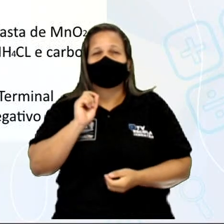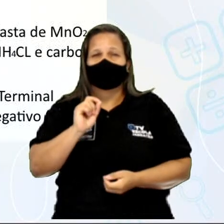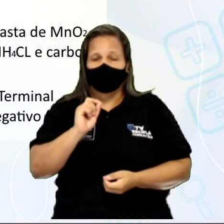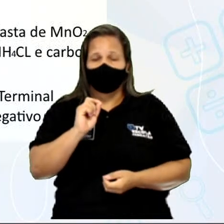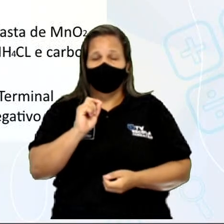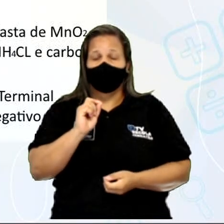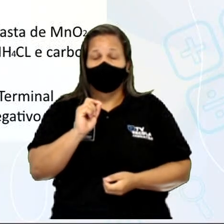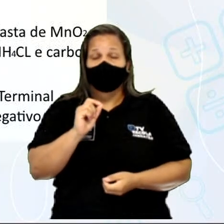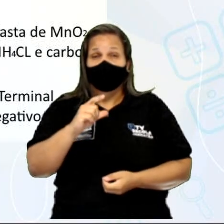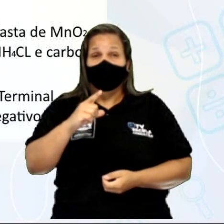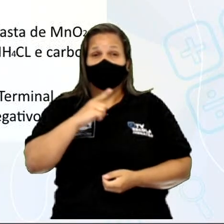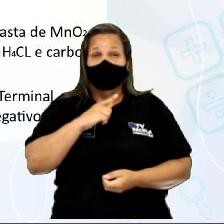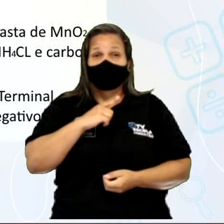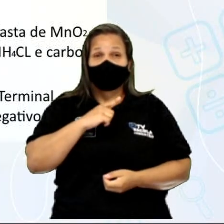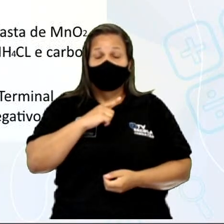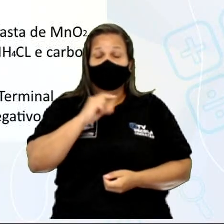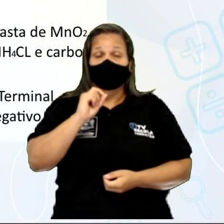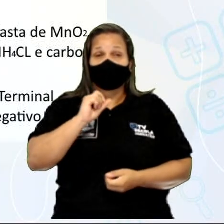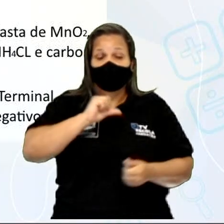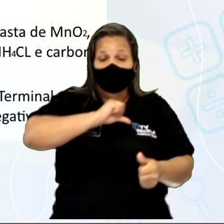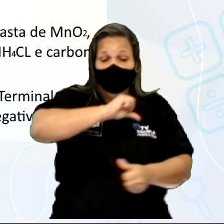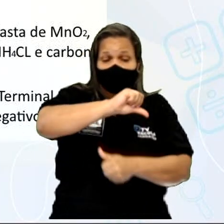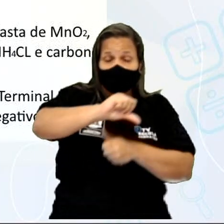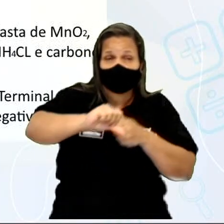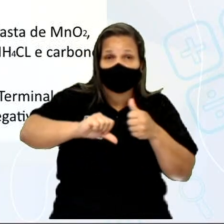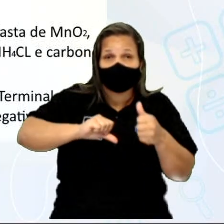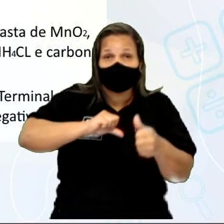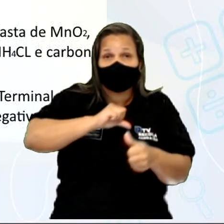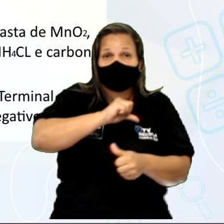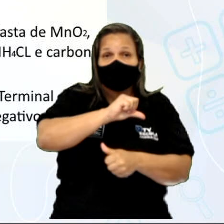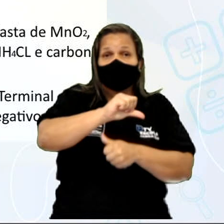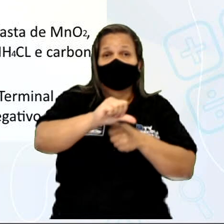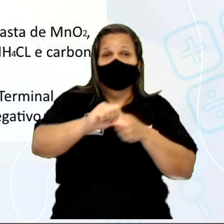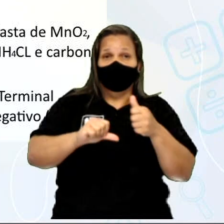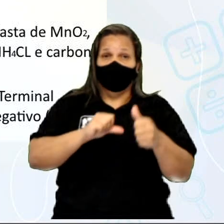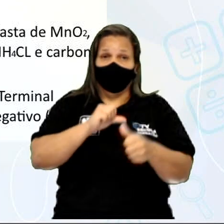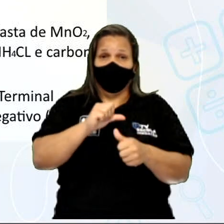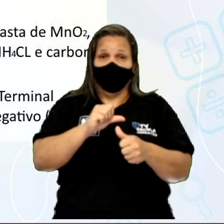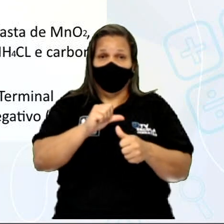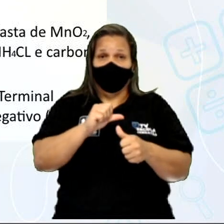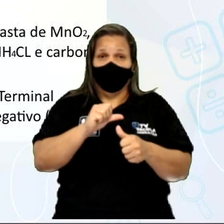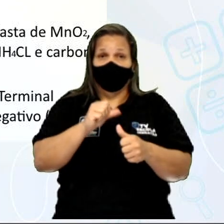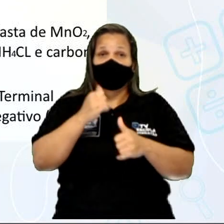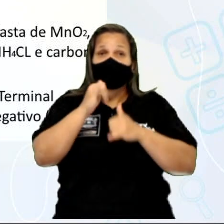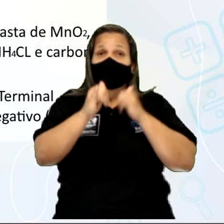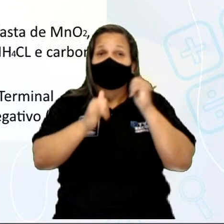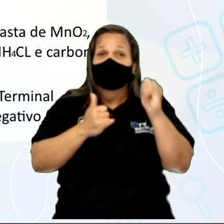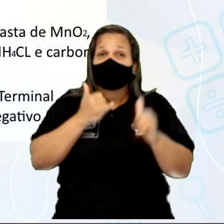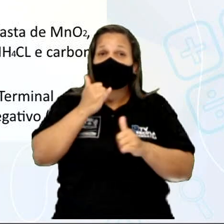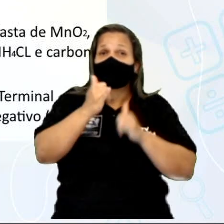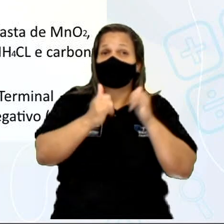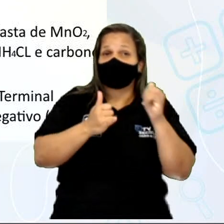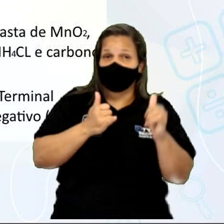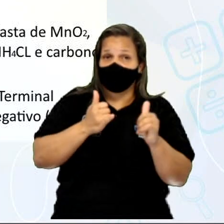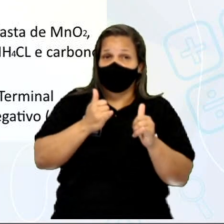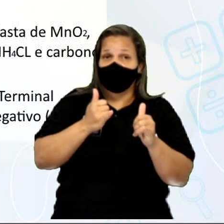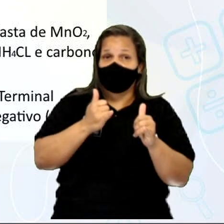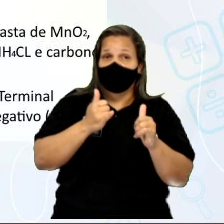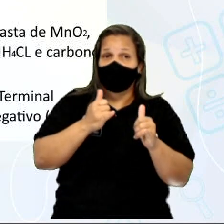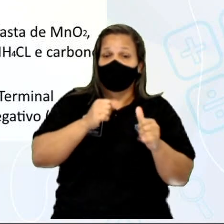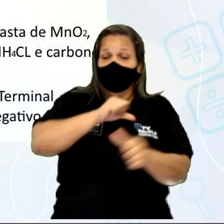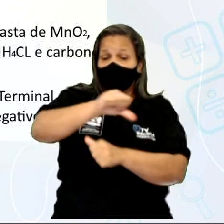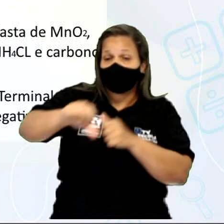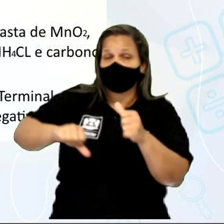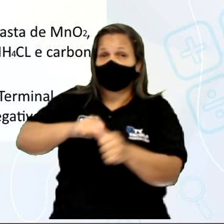transformam a energia química em energia elétrica. Ou seja, você vai ter alguns componentes ali, algumas